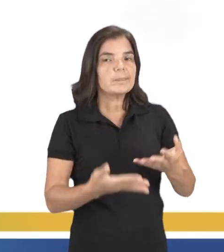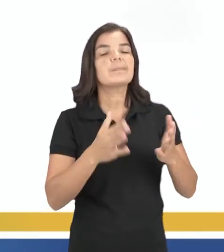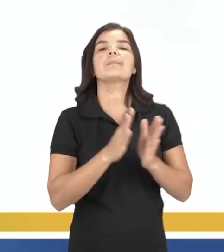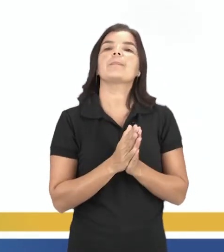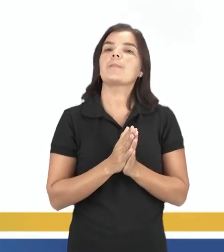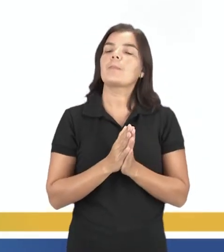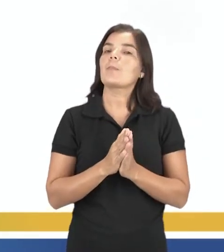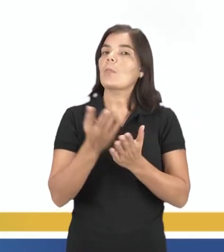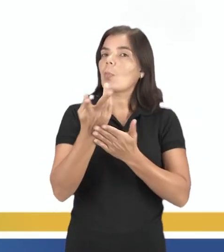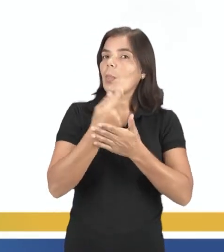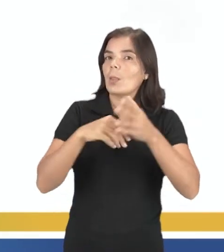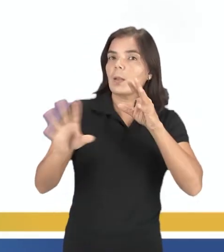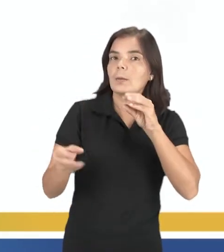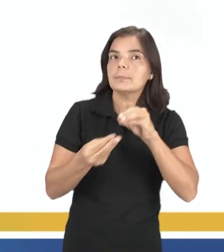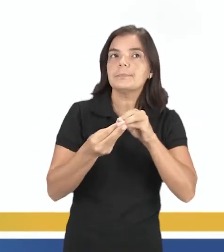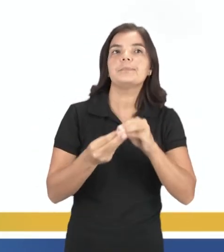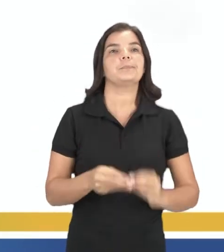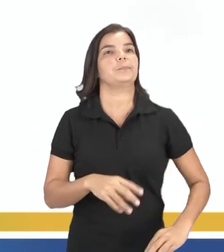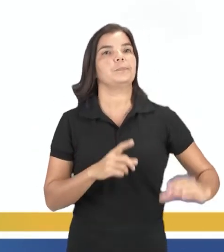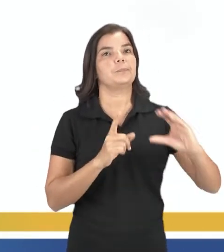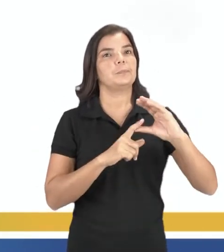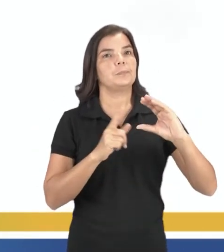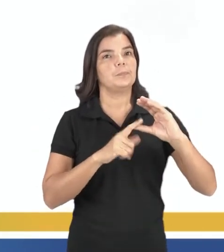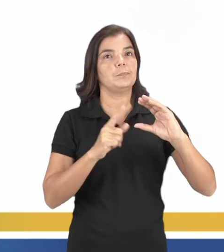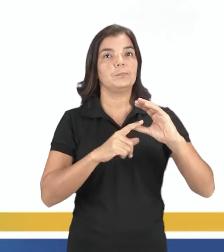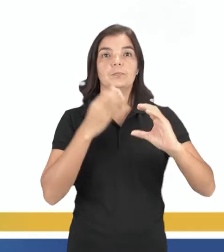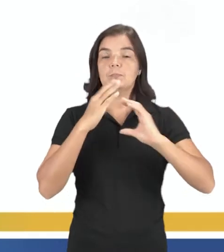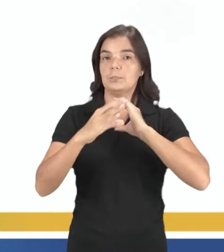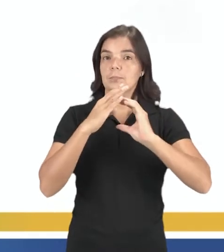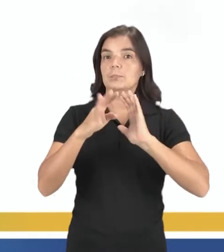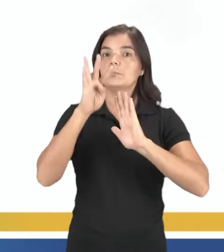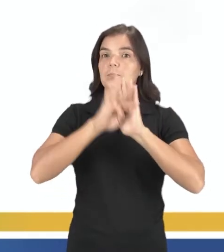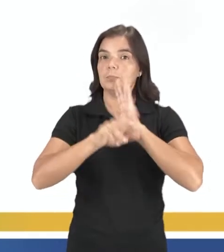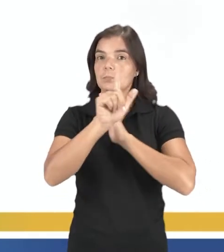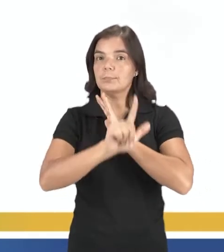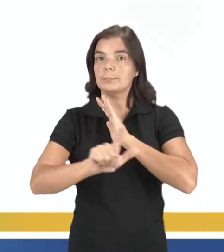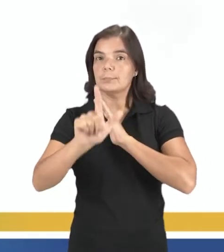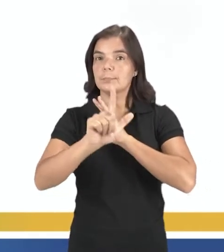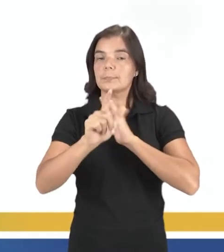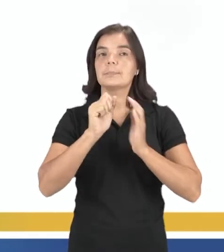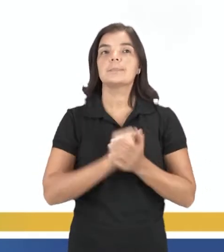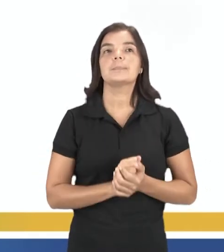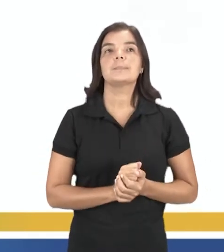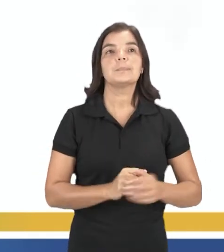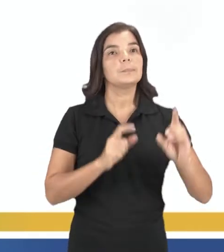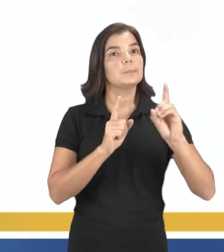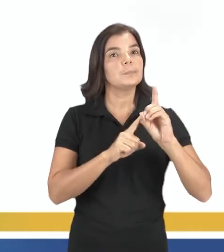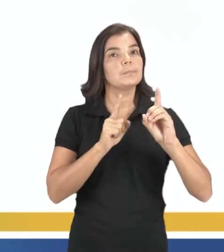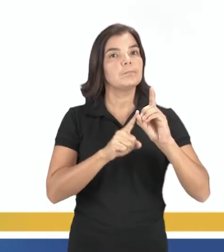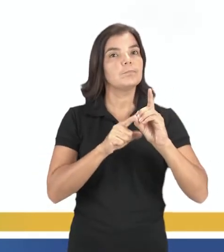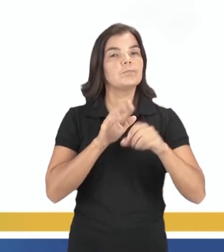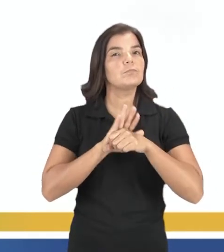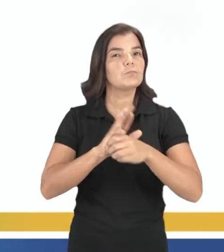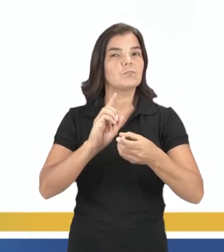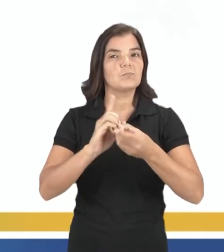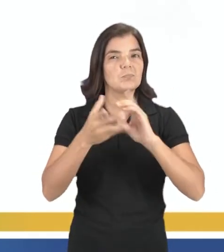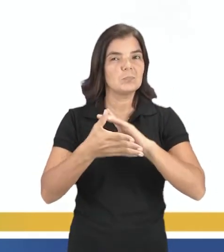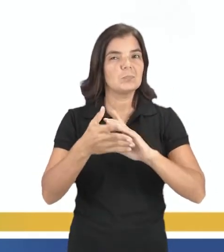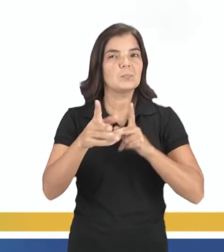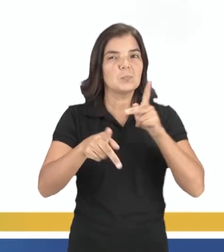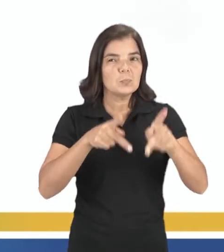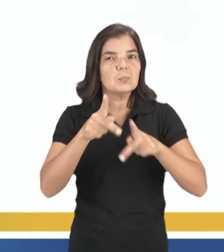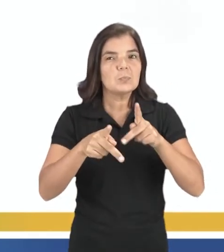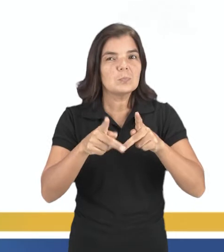arte integrada. Letra C, sobreposição entre música e texto literário? Letra D, manutenção de um